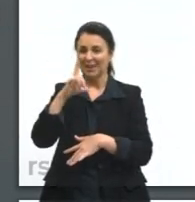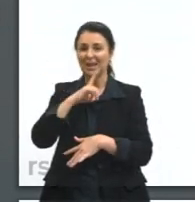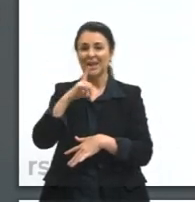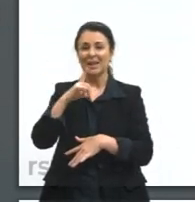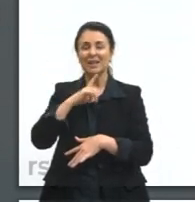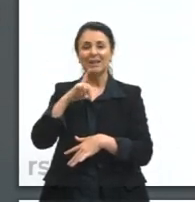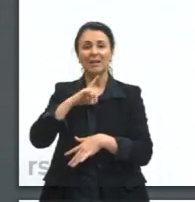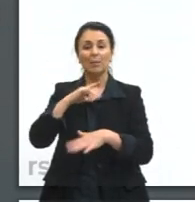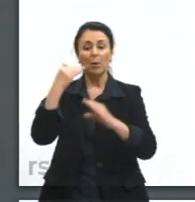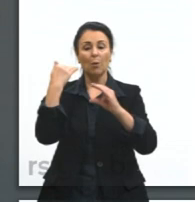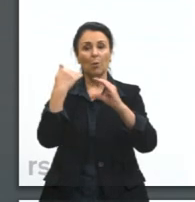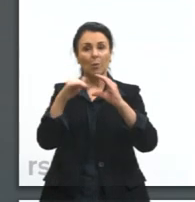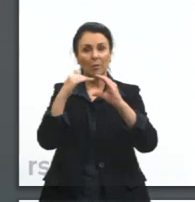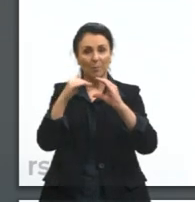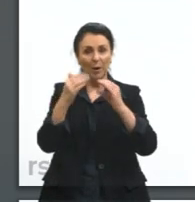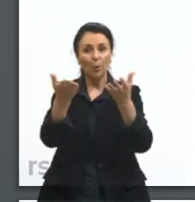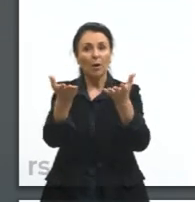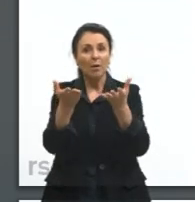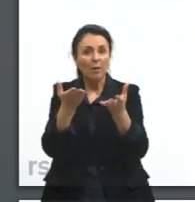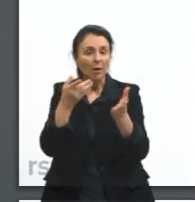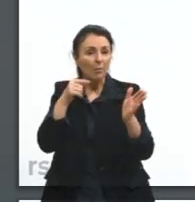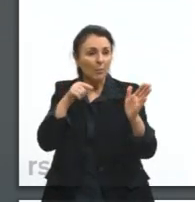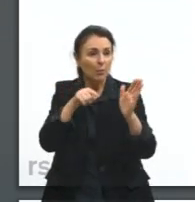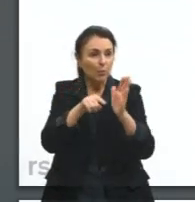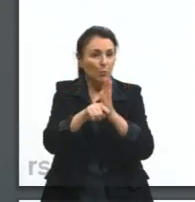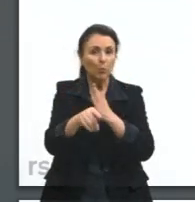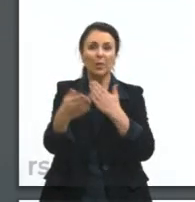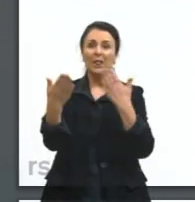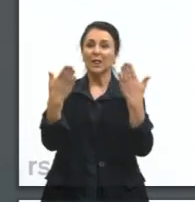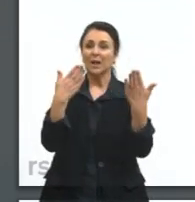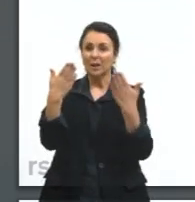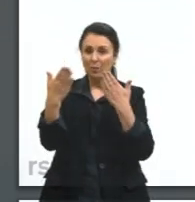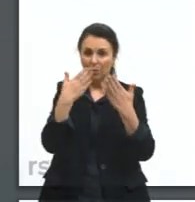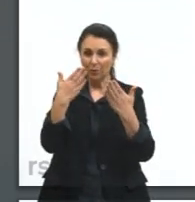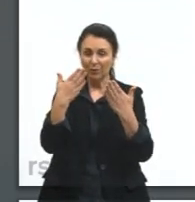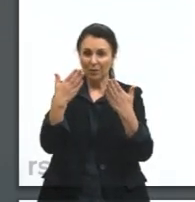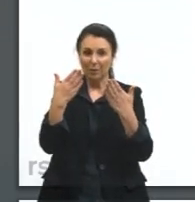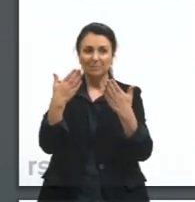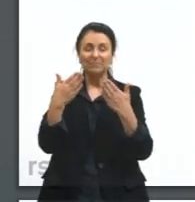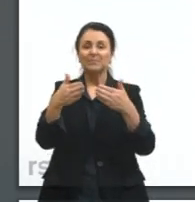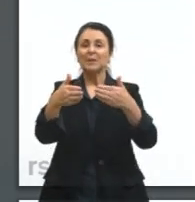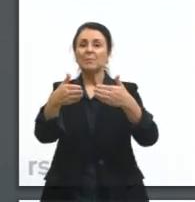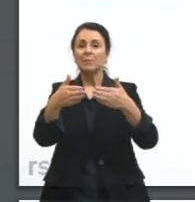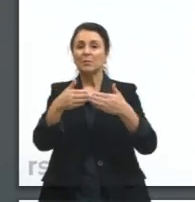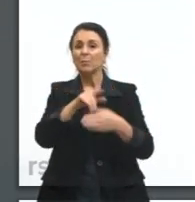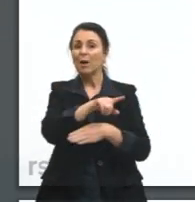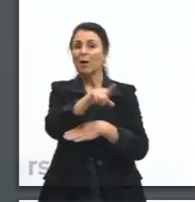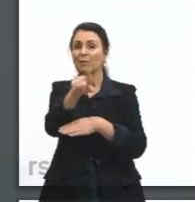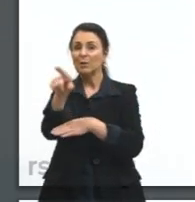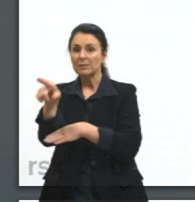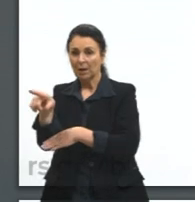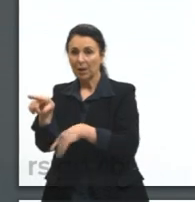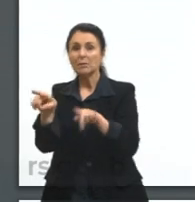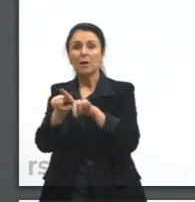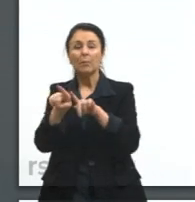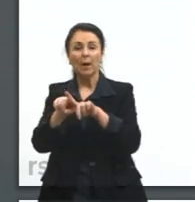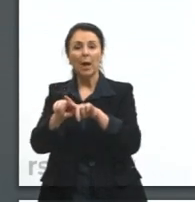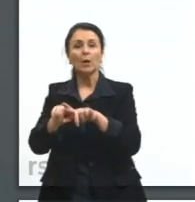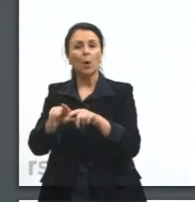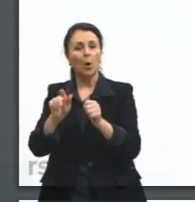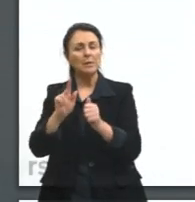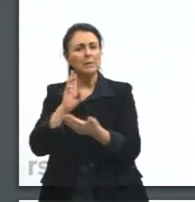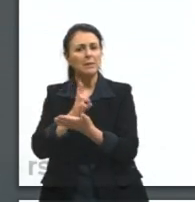o meu e-mail, caso vocês queiram mandar alguma mensagem. Peço que vocês me sigam no Instagram, eu também vou ficar